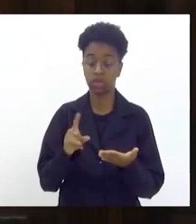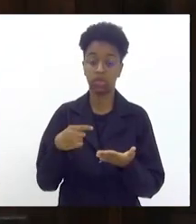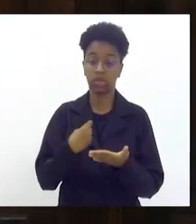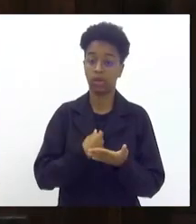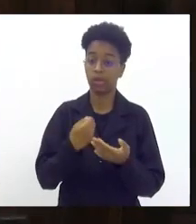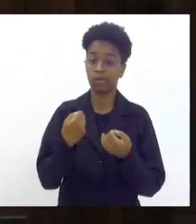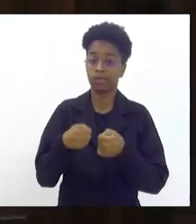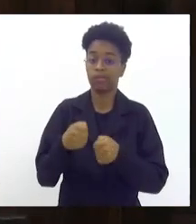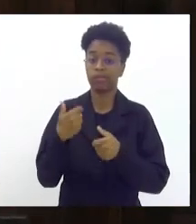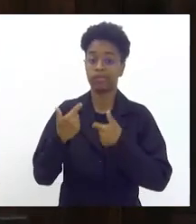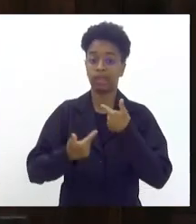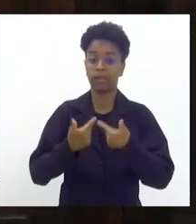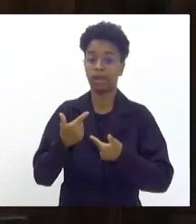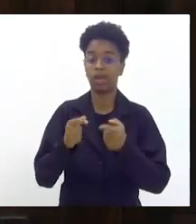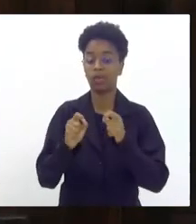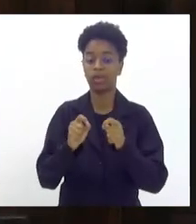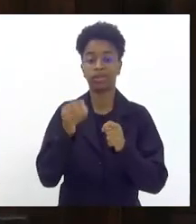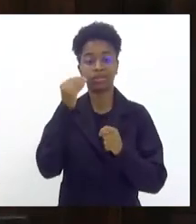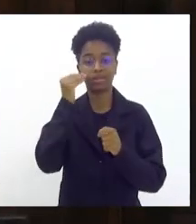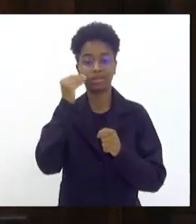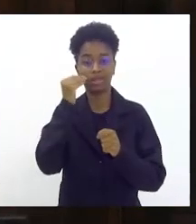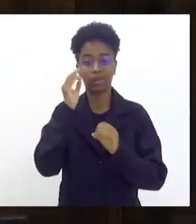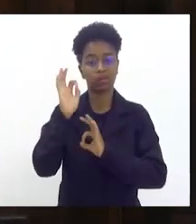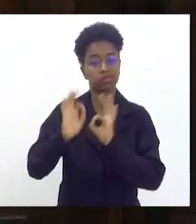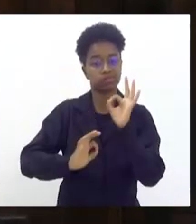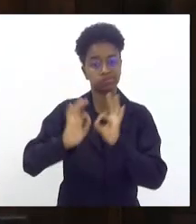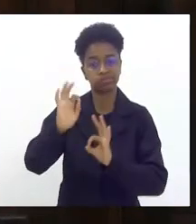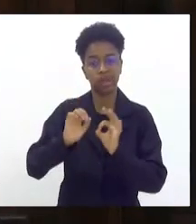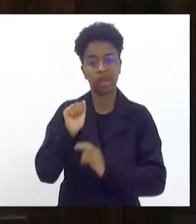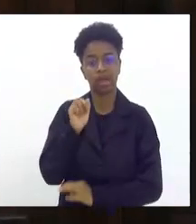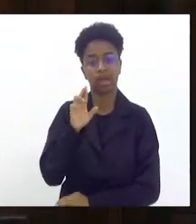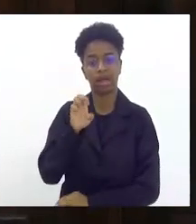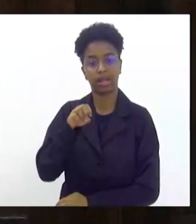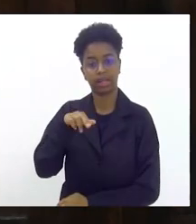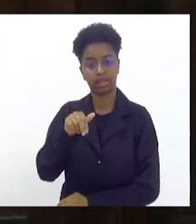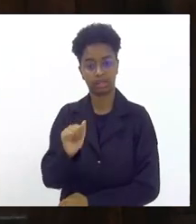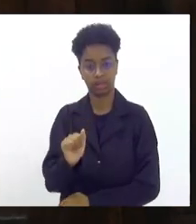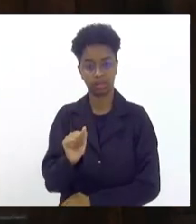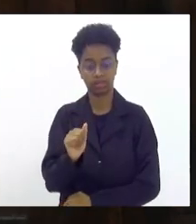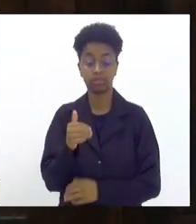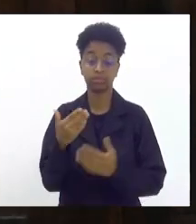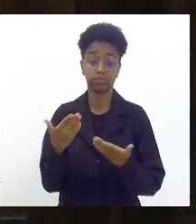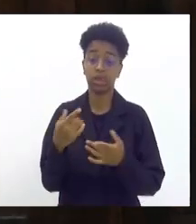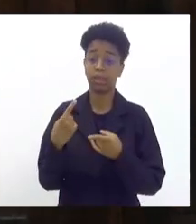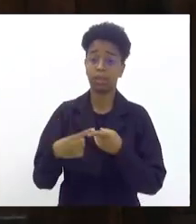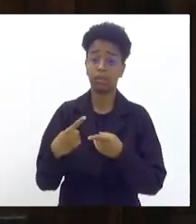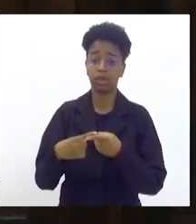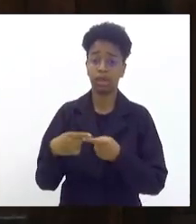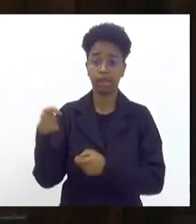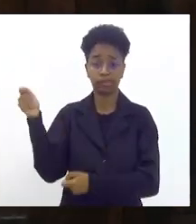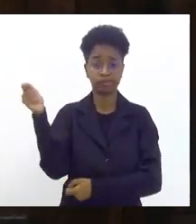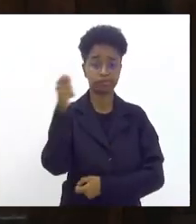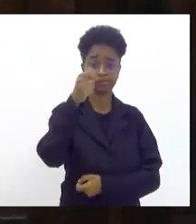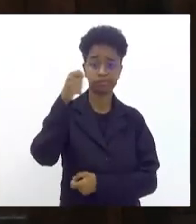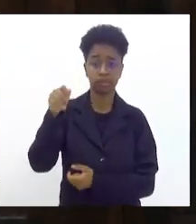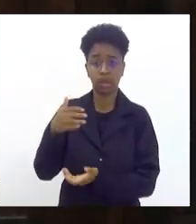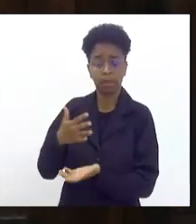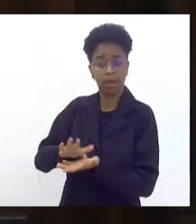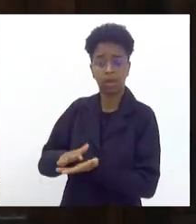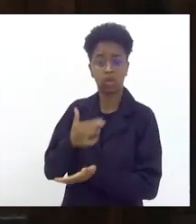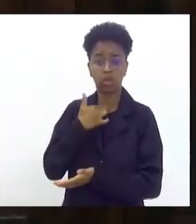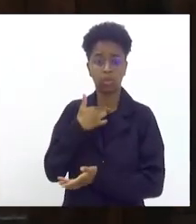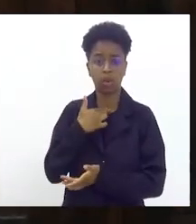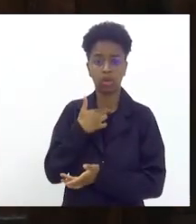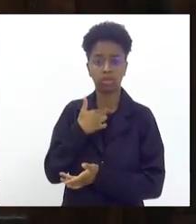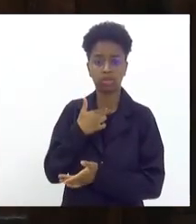para fazer projetos, para ter a sua casa, para ter a sua arena, para colocar lá. Por que o mestre sala, porta-bandeira, não pode ser um monitor de um